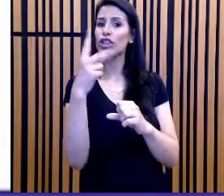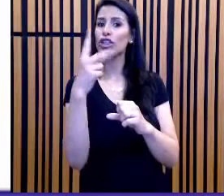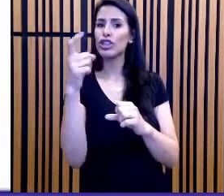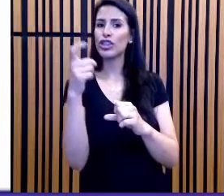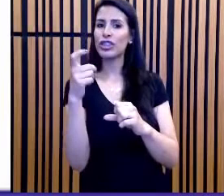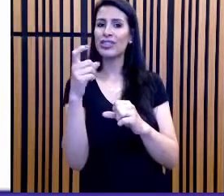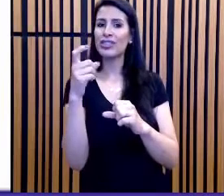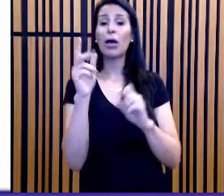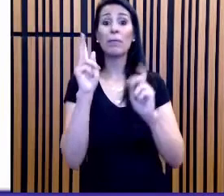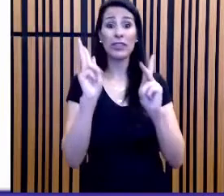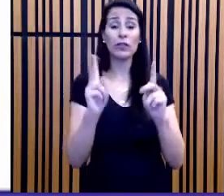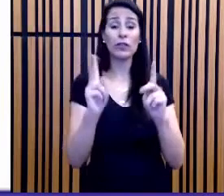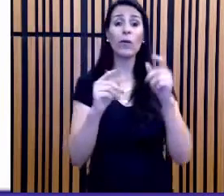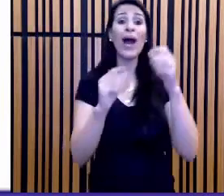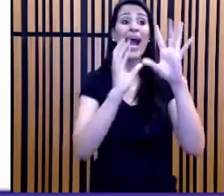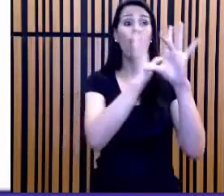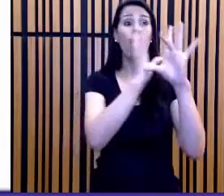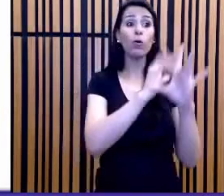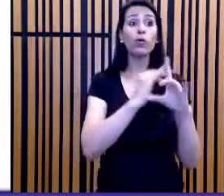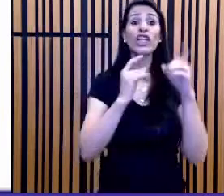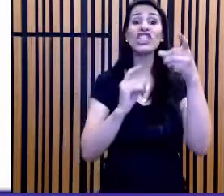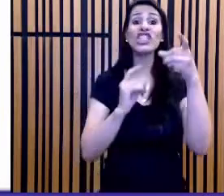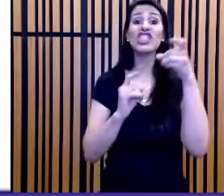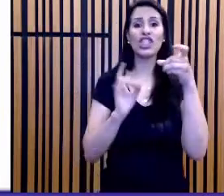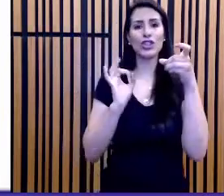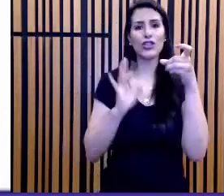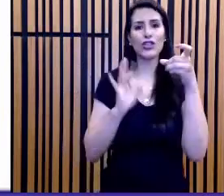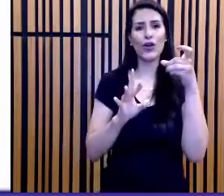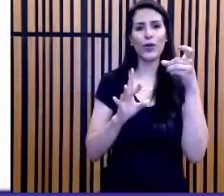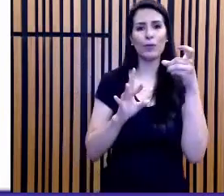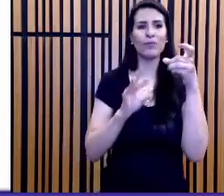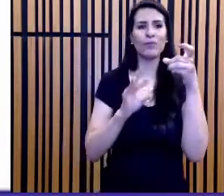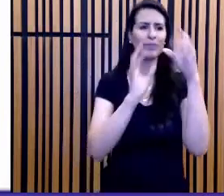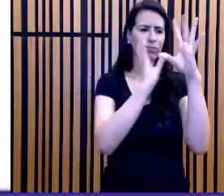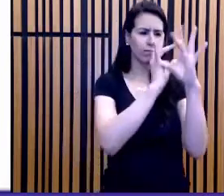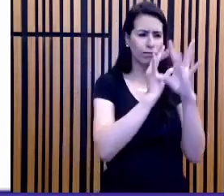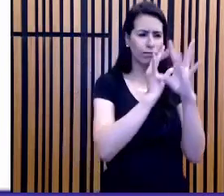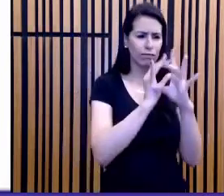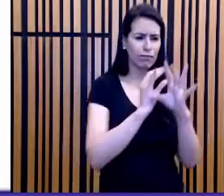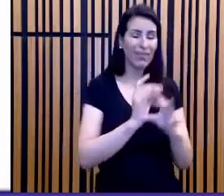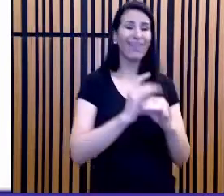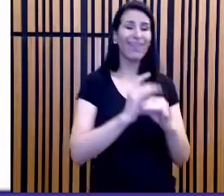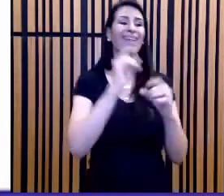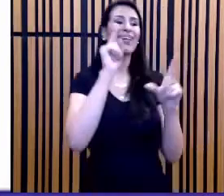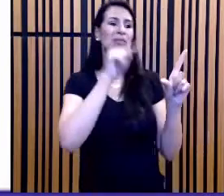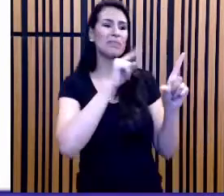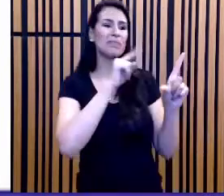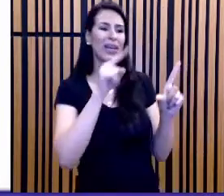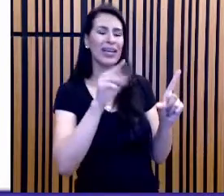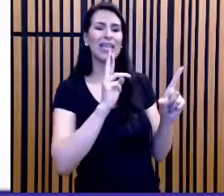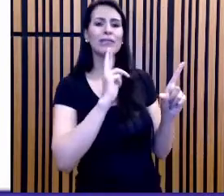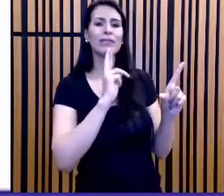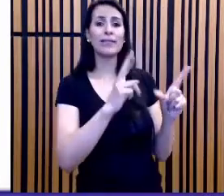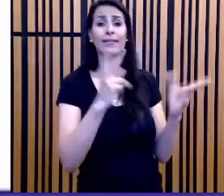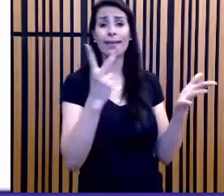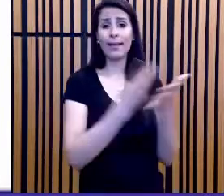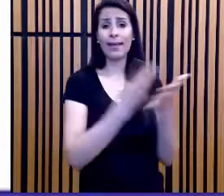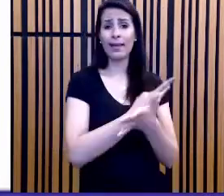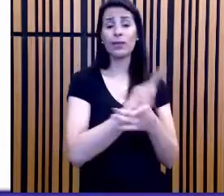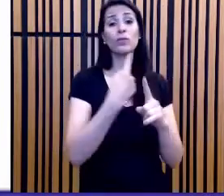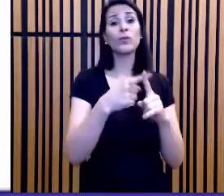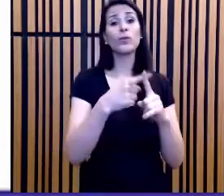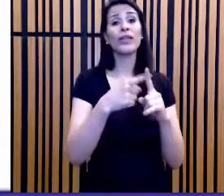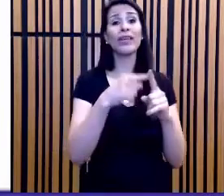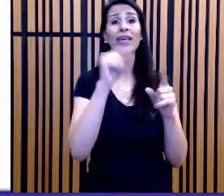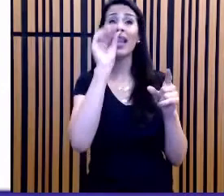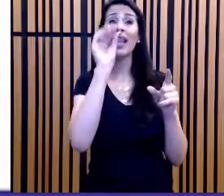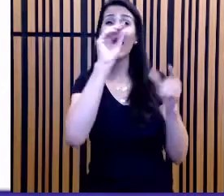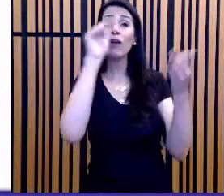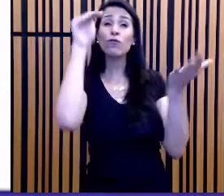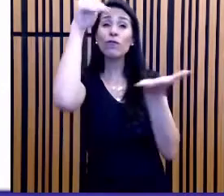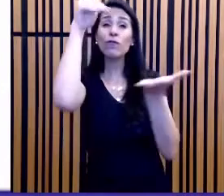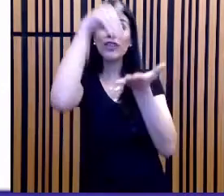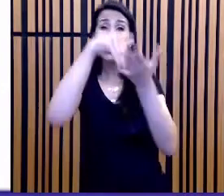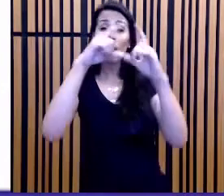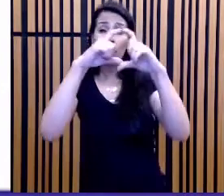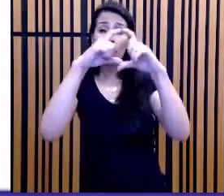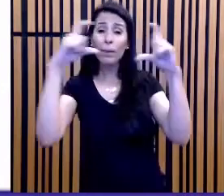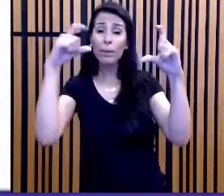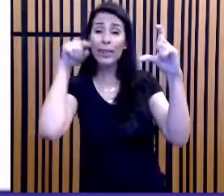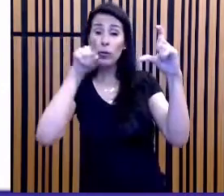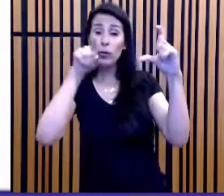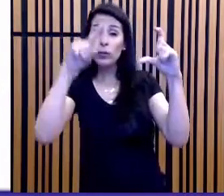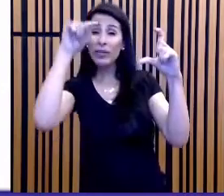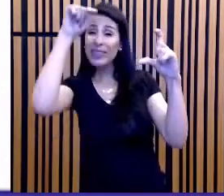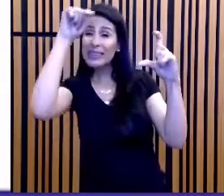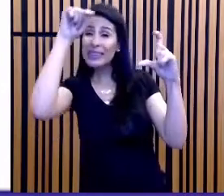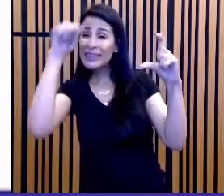entrega uma questão para o além. Você não quer que isso aconteça com você. Isso é muito importante que a gente